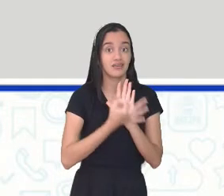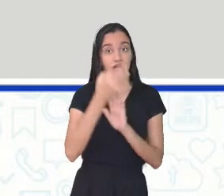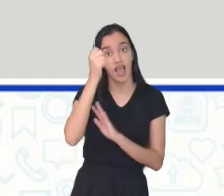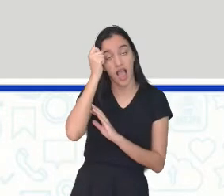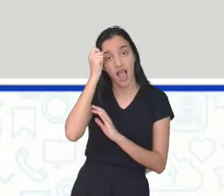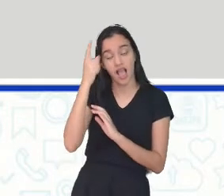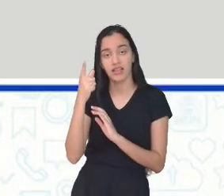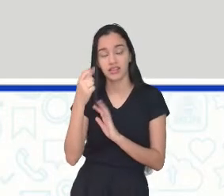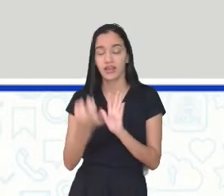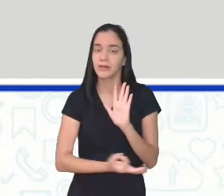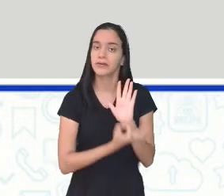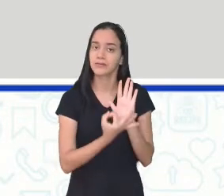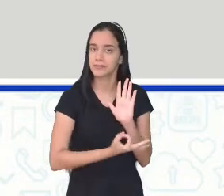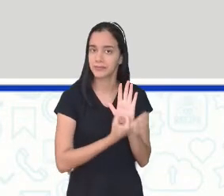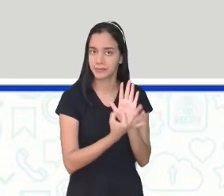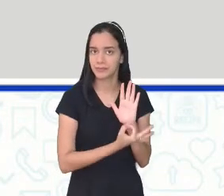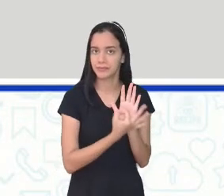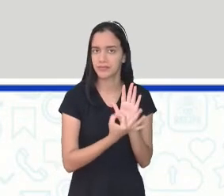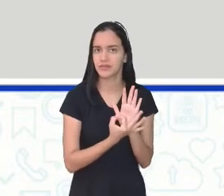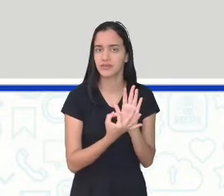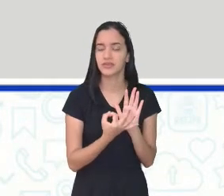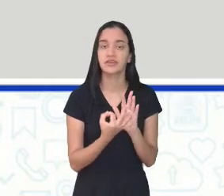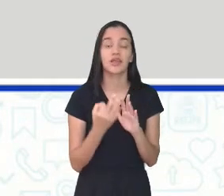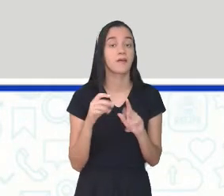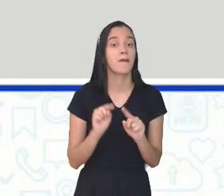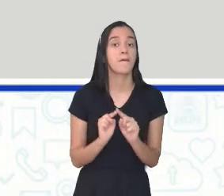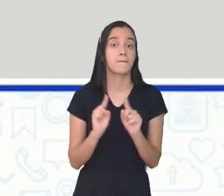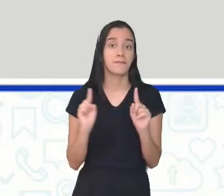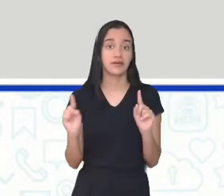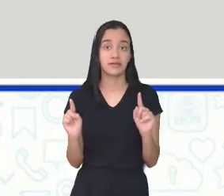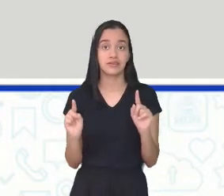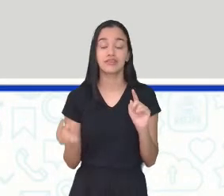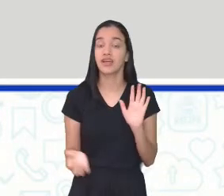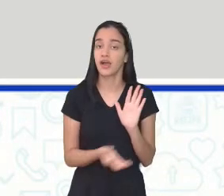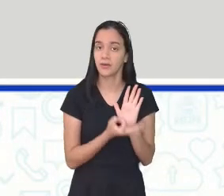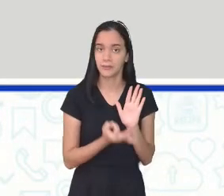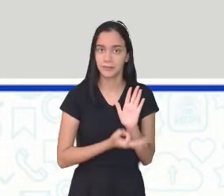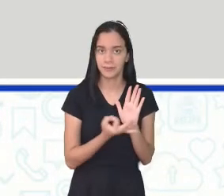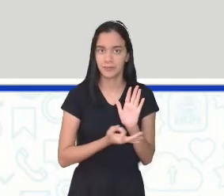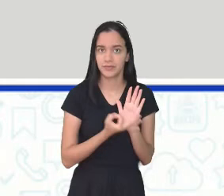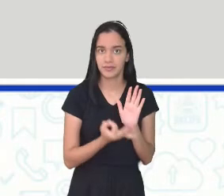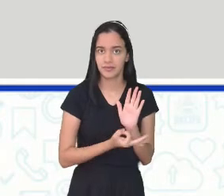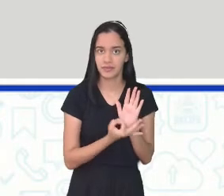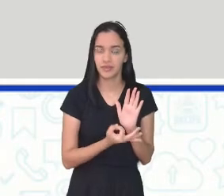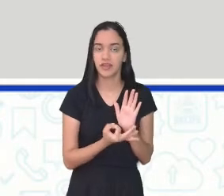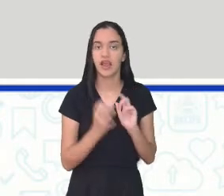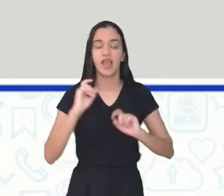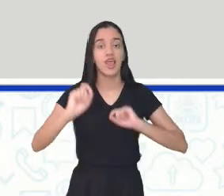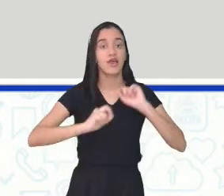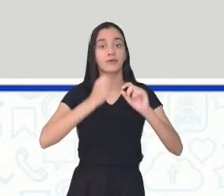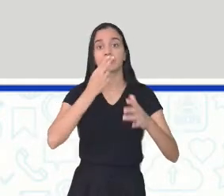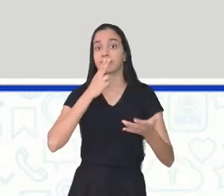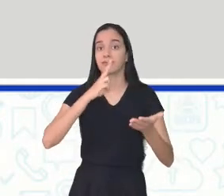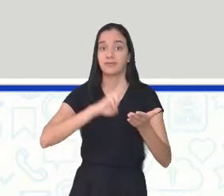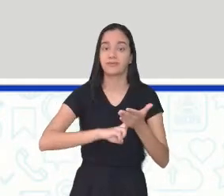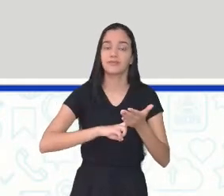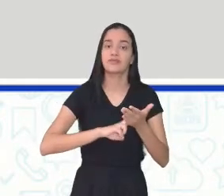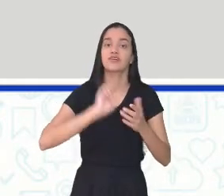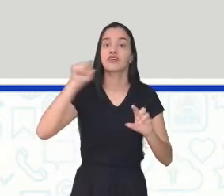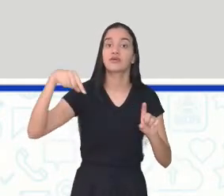meio de argumento, portanto, a argumentação é o sustento dessas cartas que